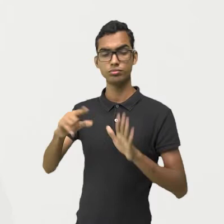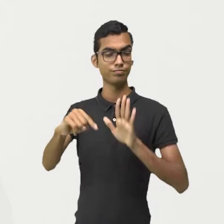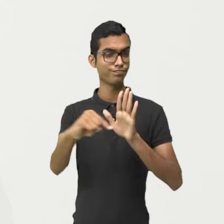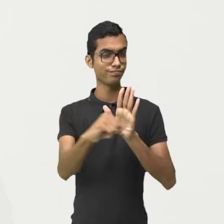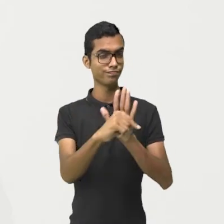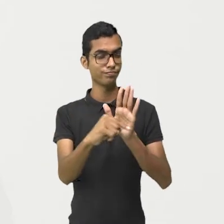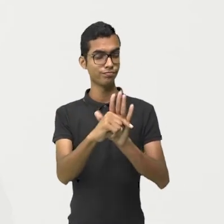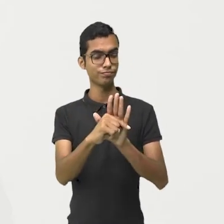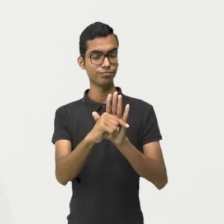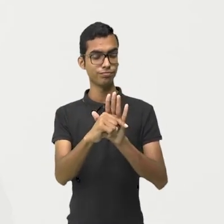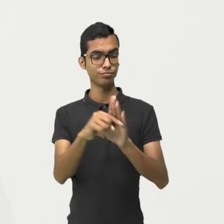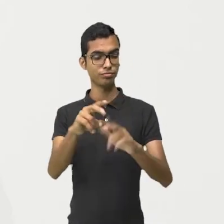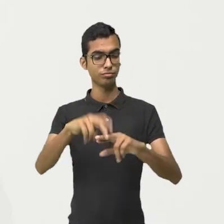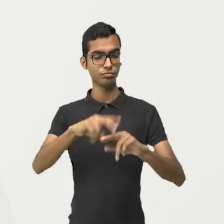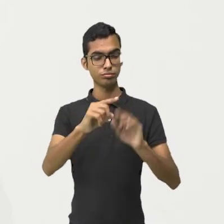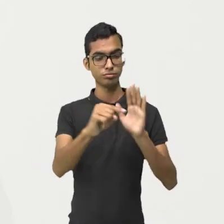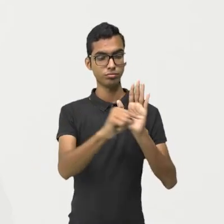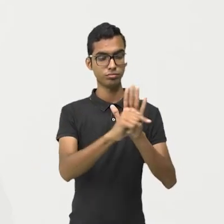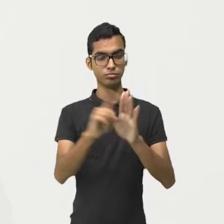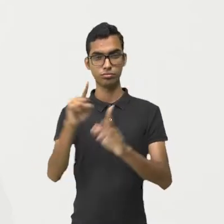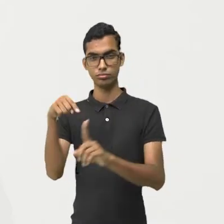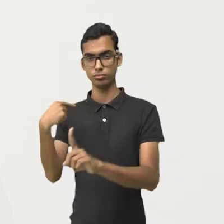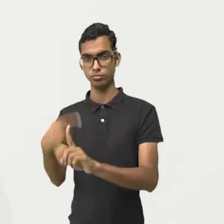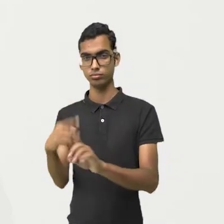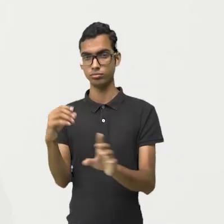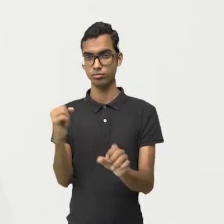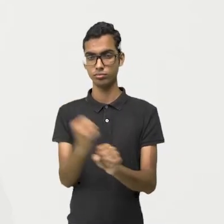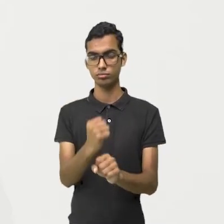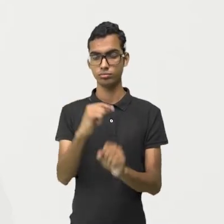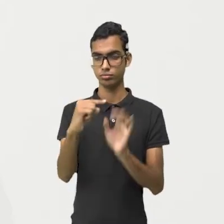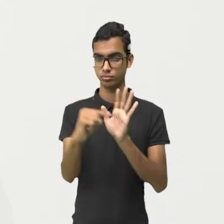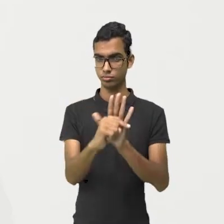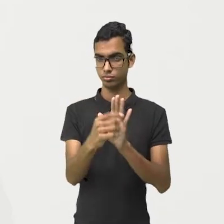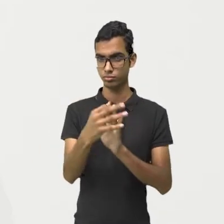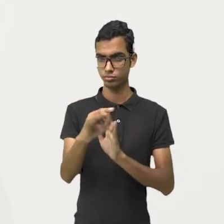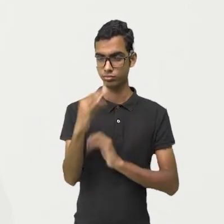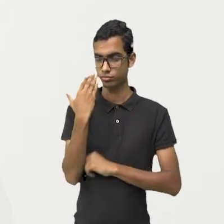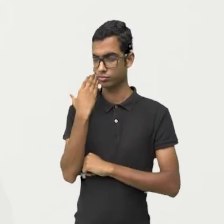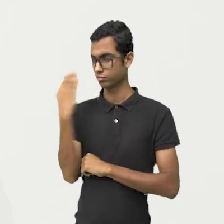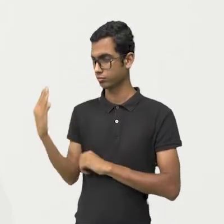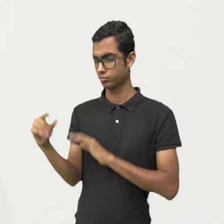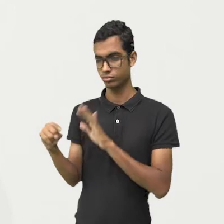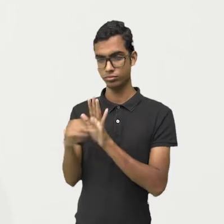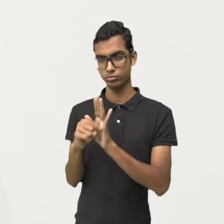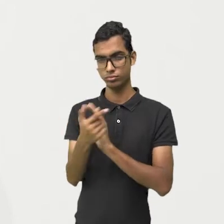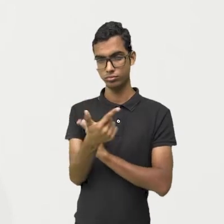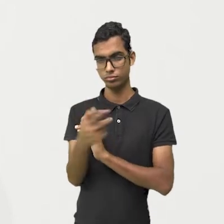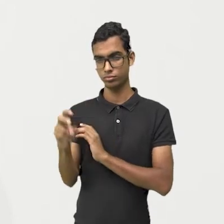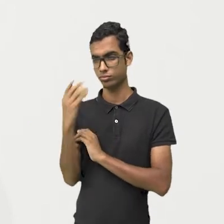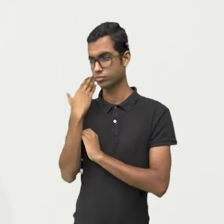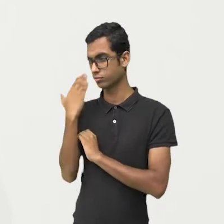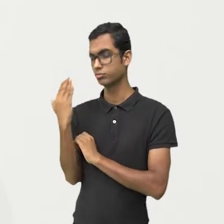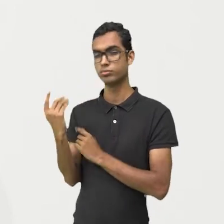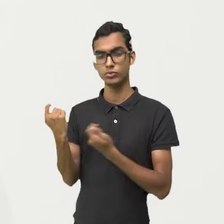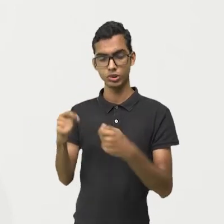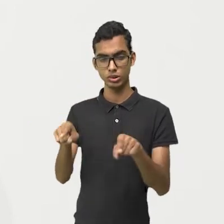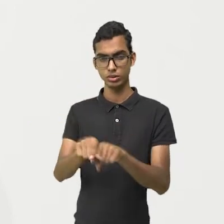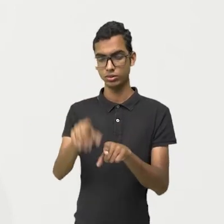Menos. Ou seja, ficando menos 25. Então, é imprescindível que você